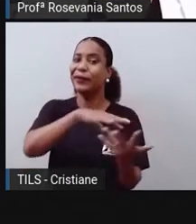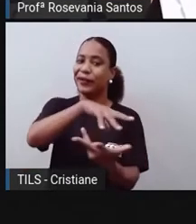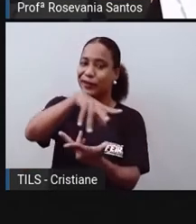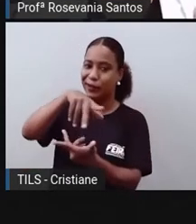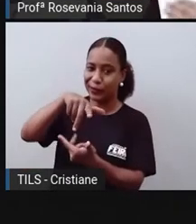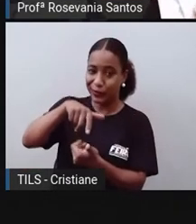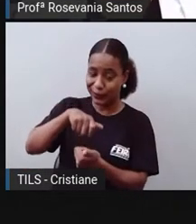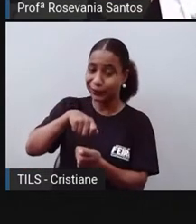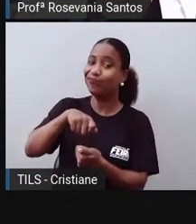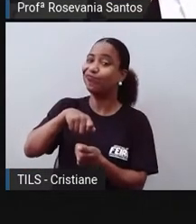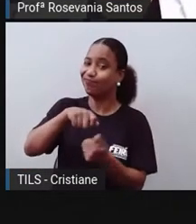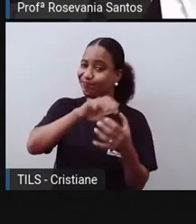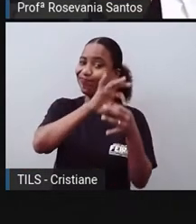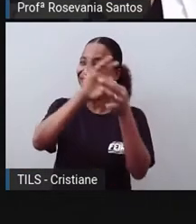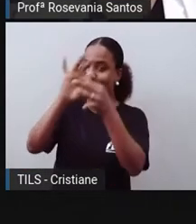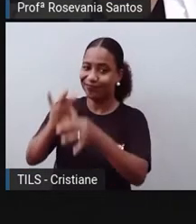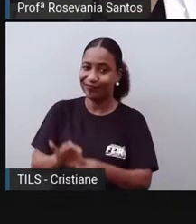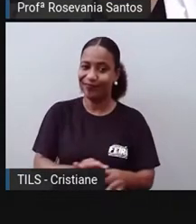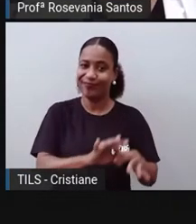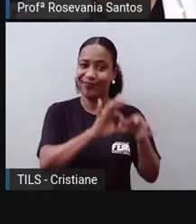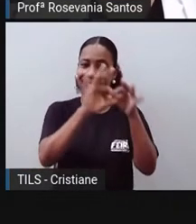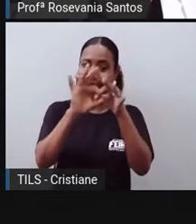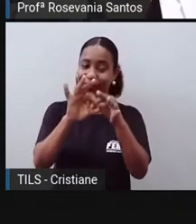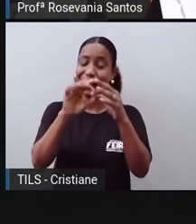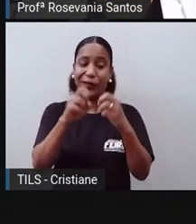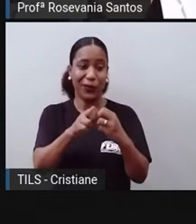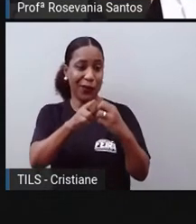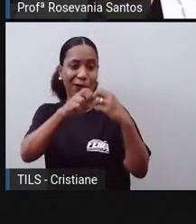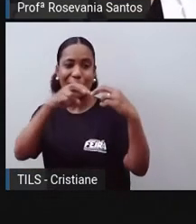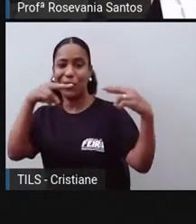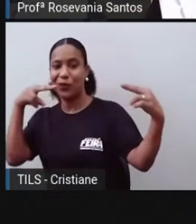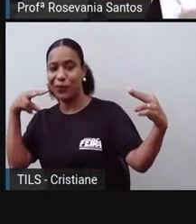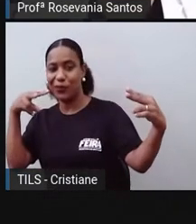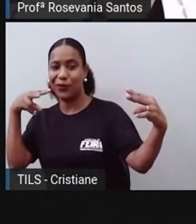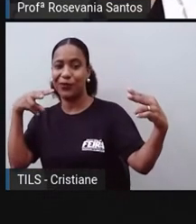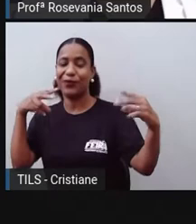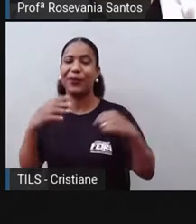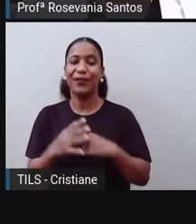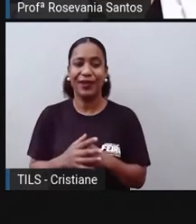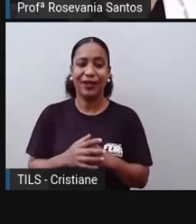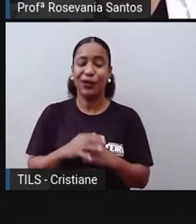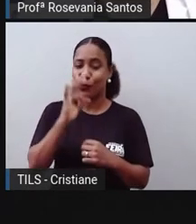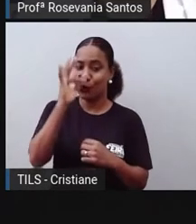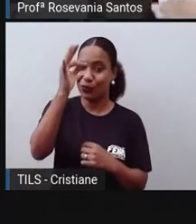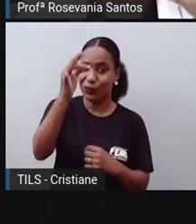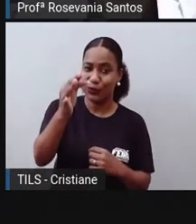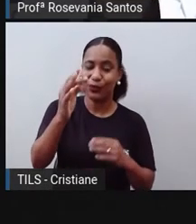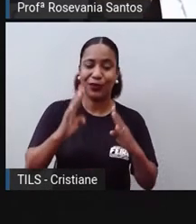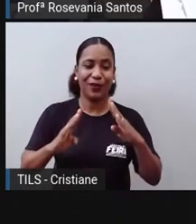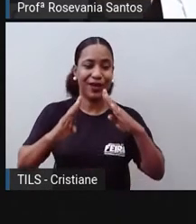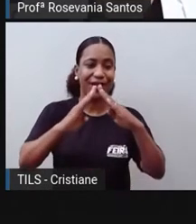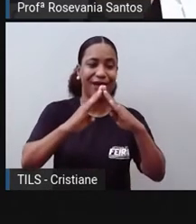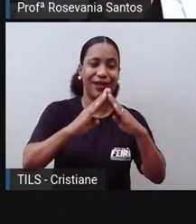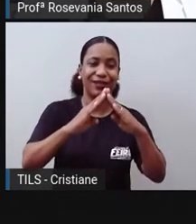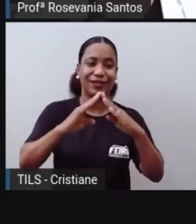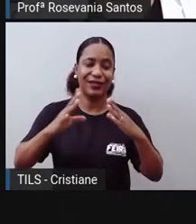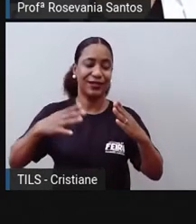E está ficando também cada vez mais virtual. Logo, logo, as pessoas vão estar comprando casas, roupas,